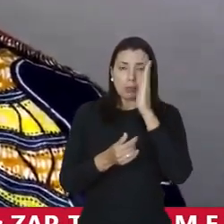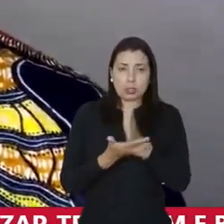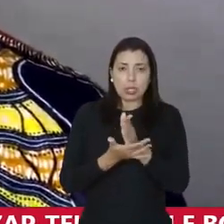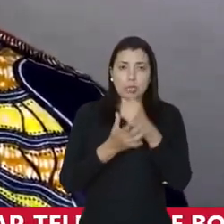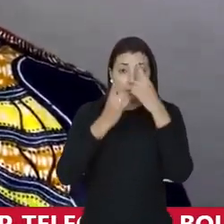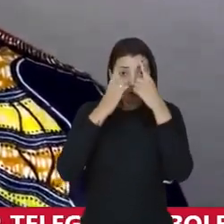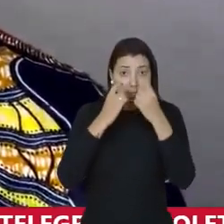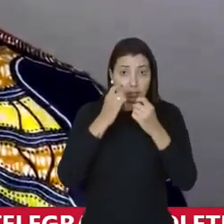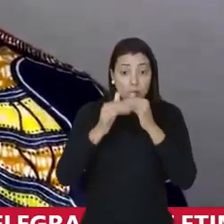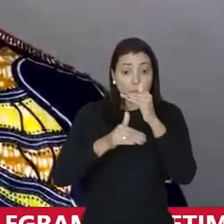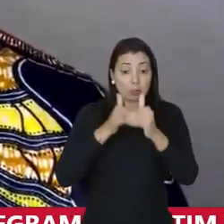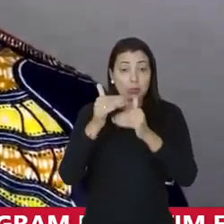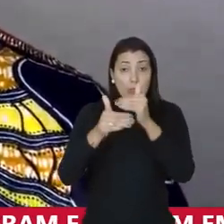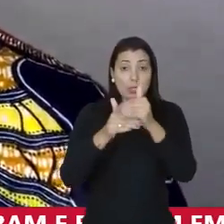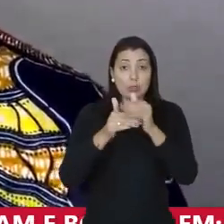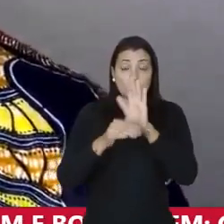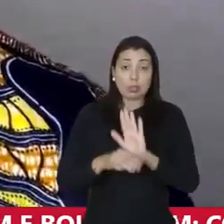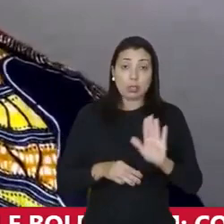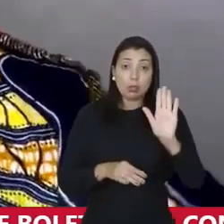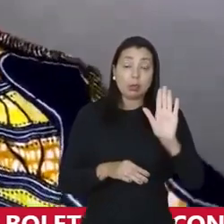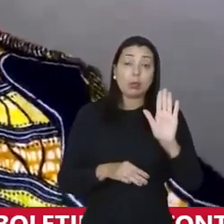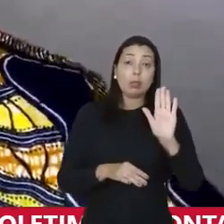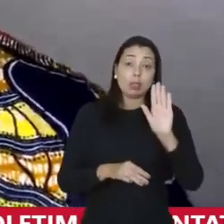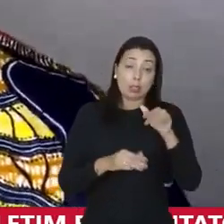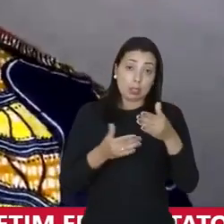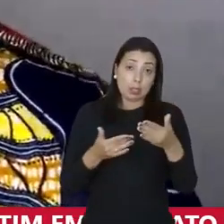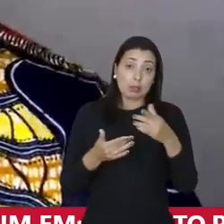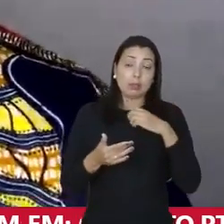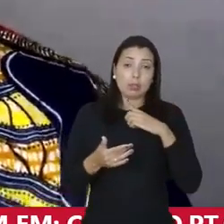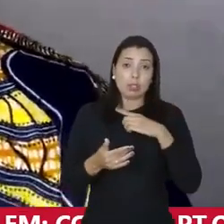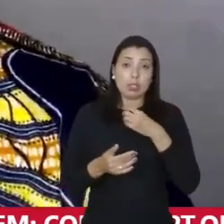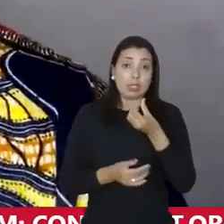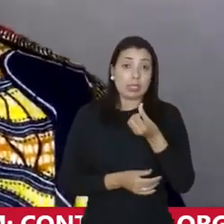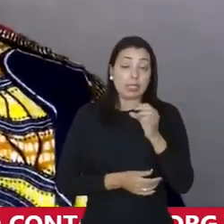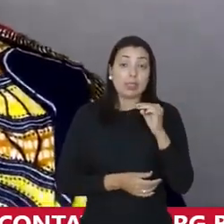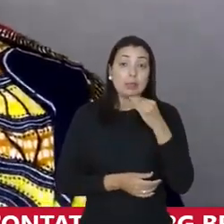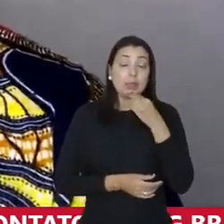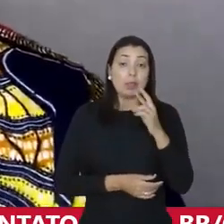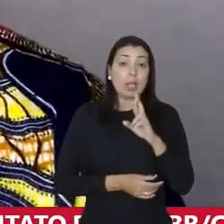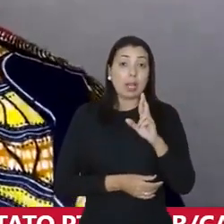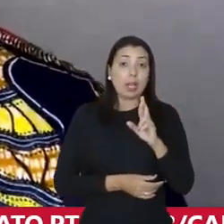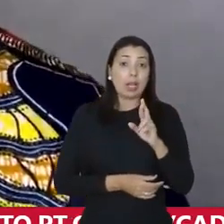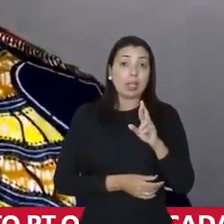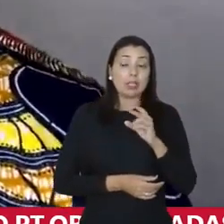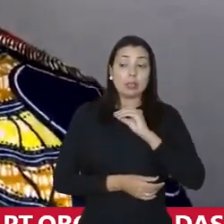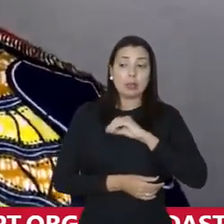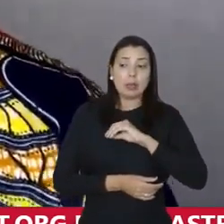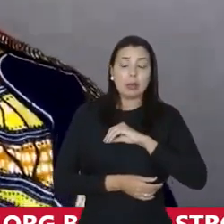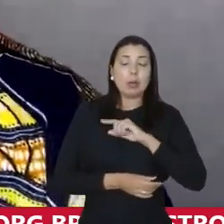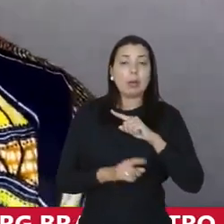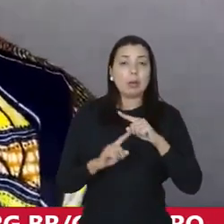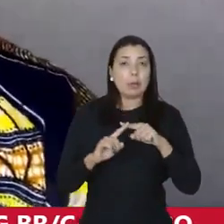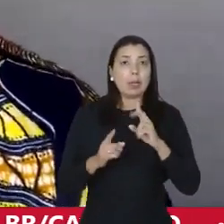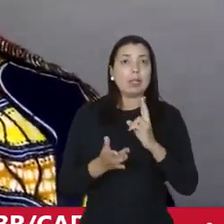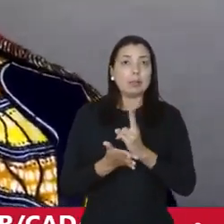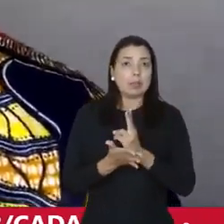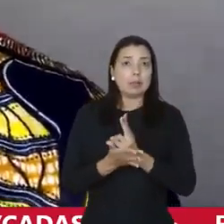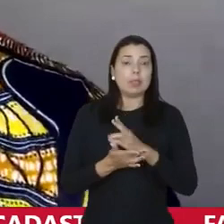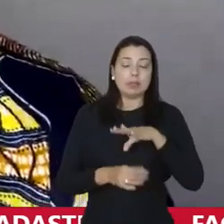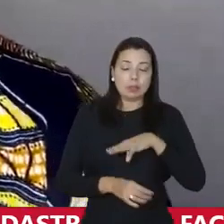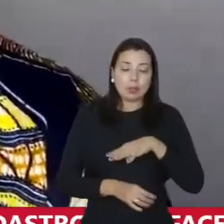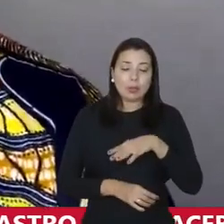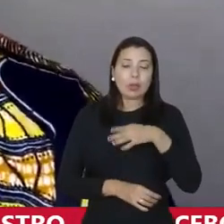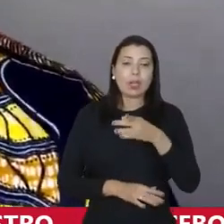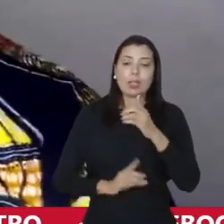violento o processo de candidatura daqui e eu tinha seis mil reais no bolso mas ainda assim eu tive a coragem